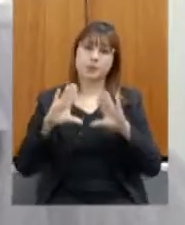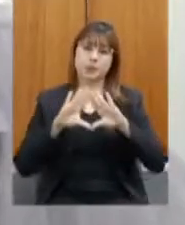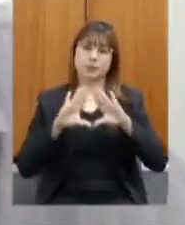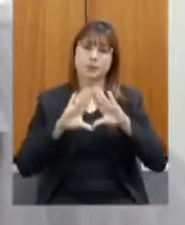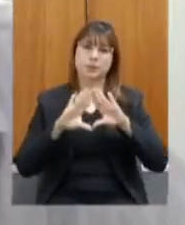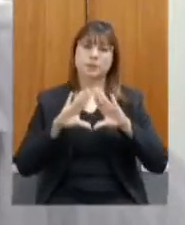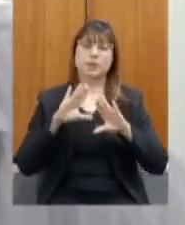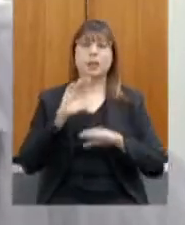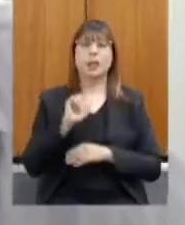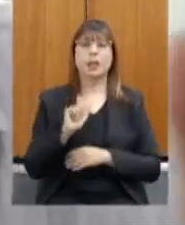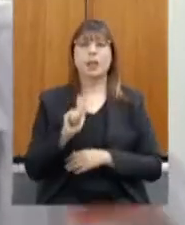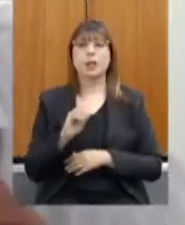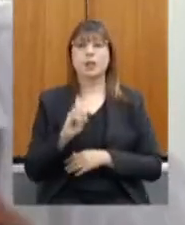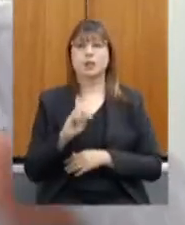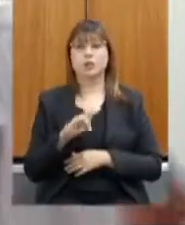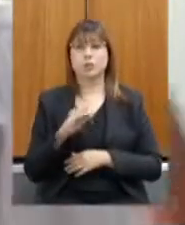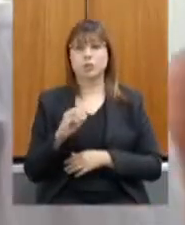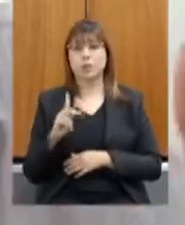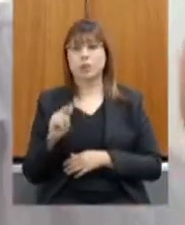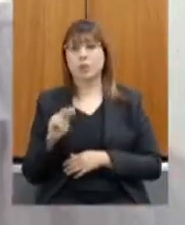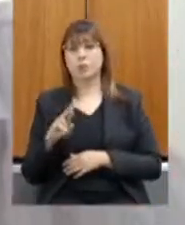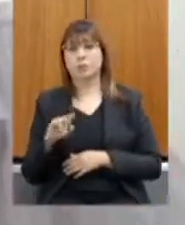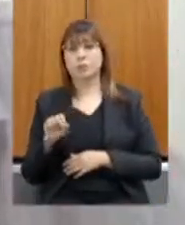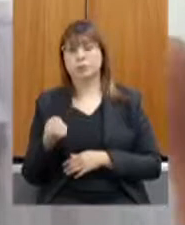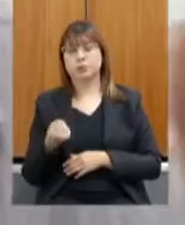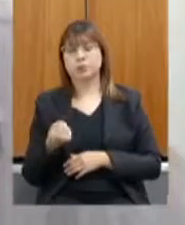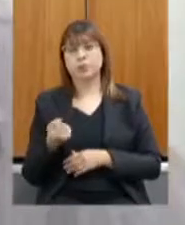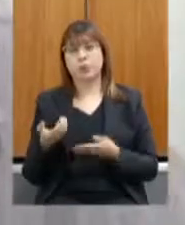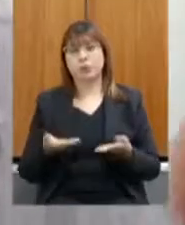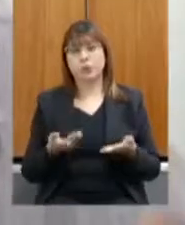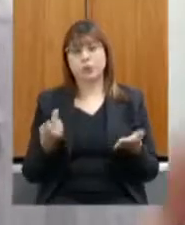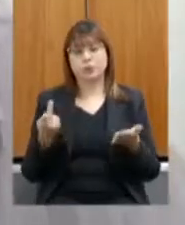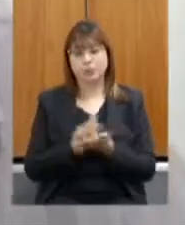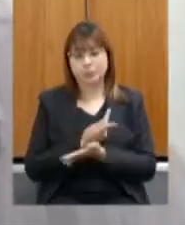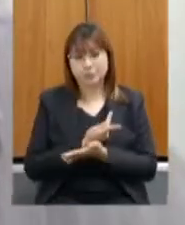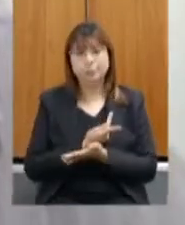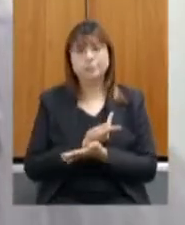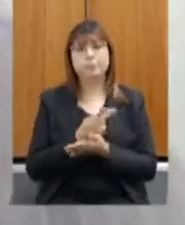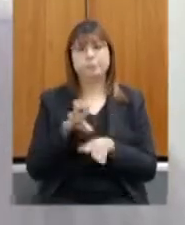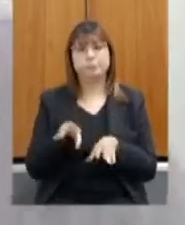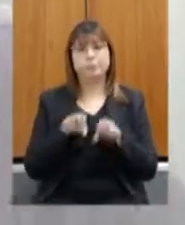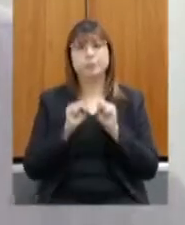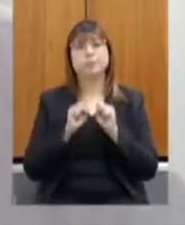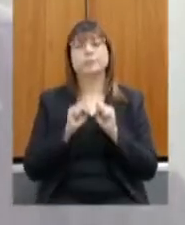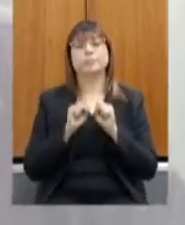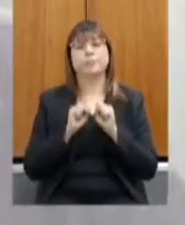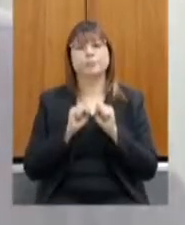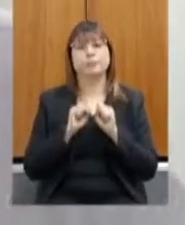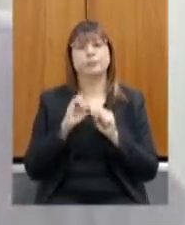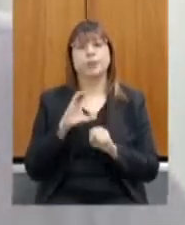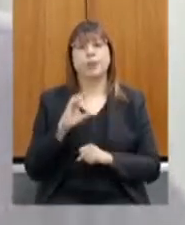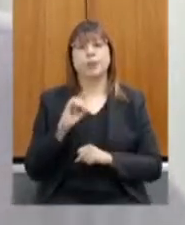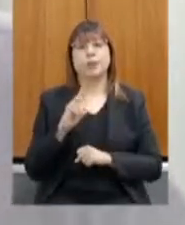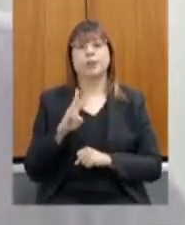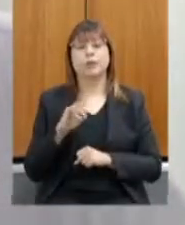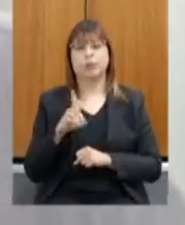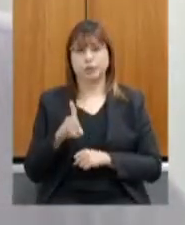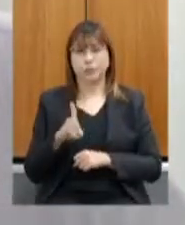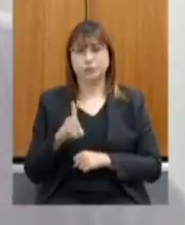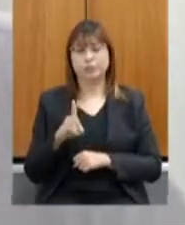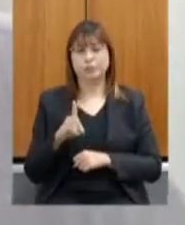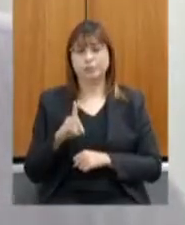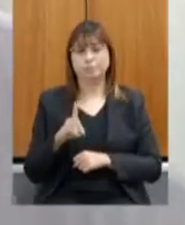o deputado Agostinho Patrus que hoje testou positivo sobre o coronavírus a gente gostaria de